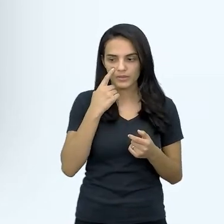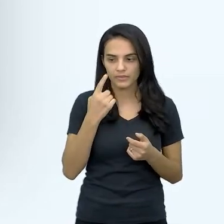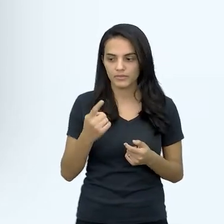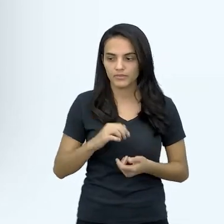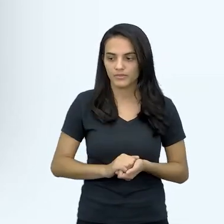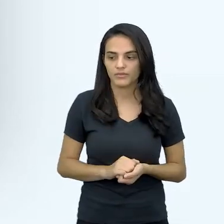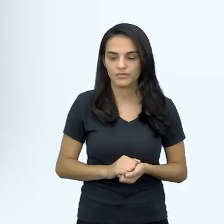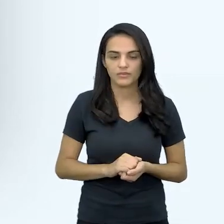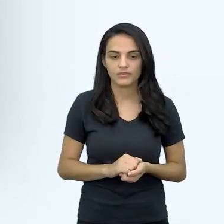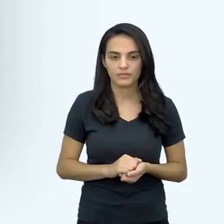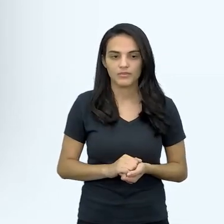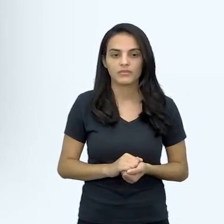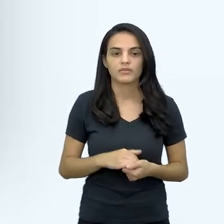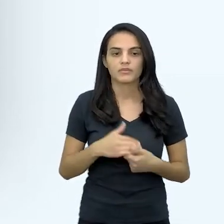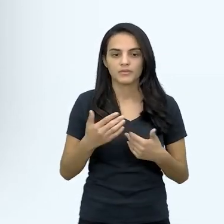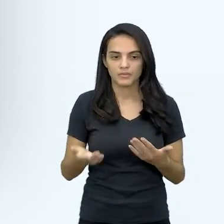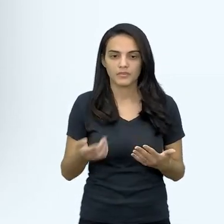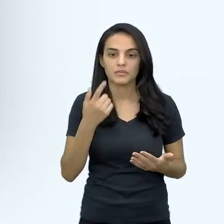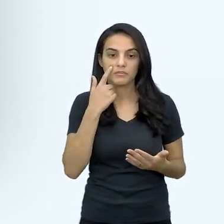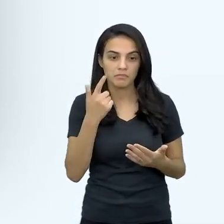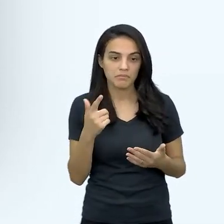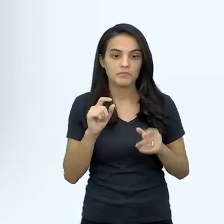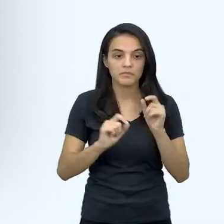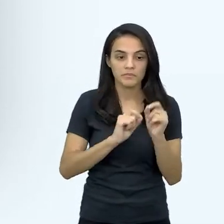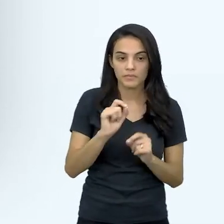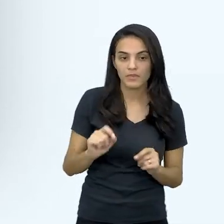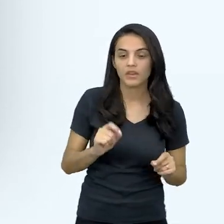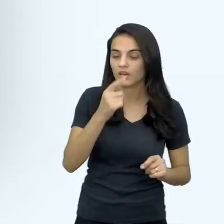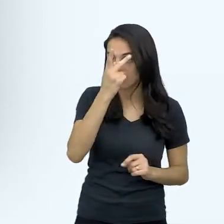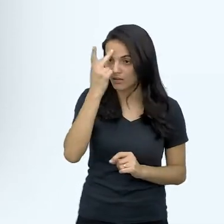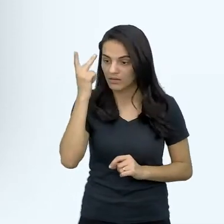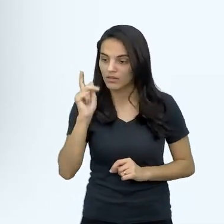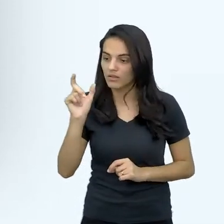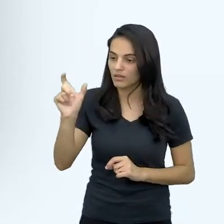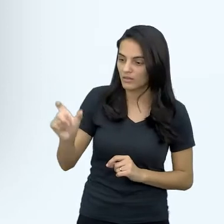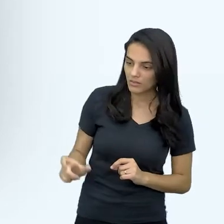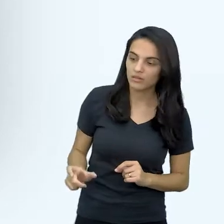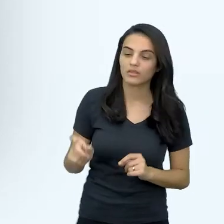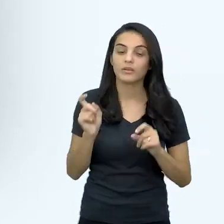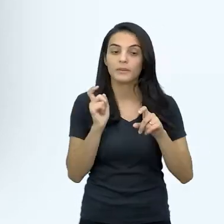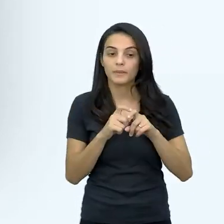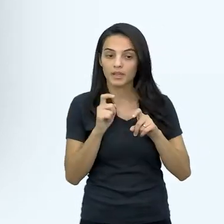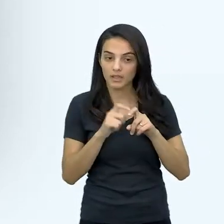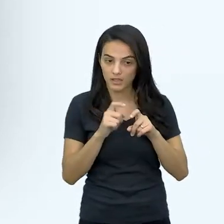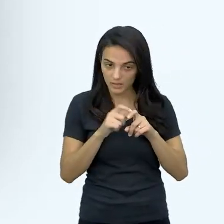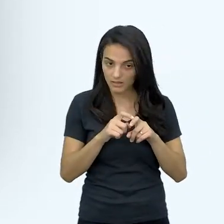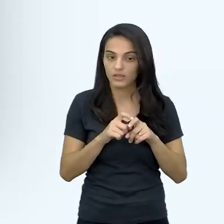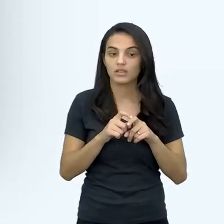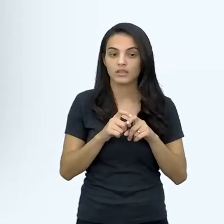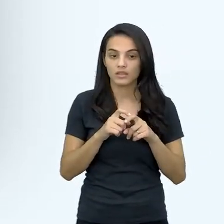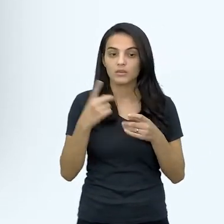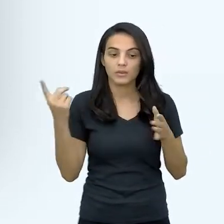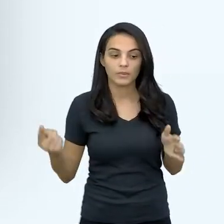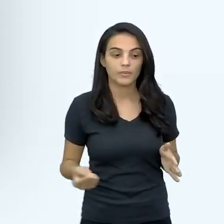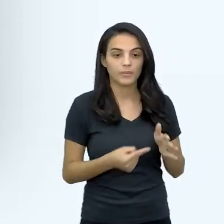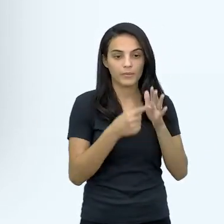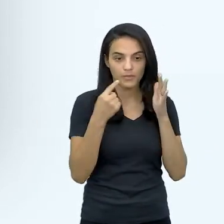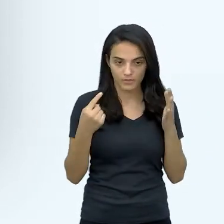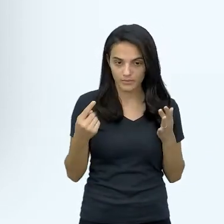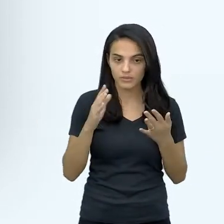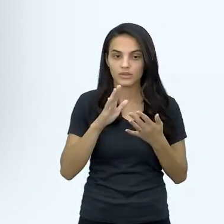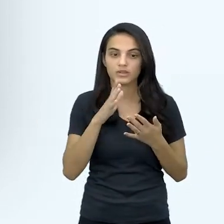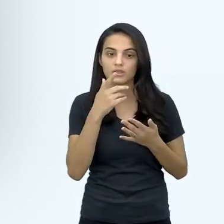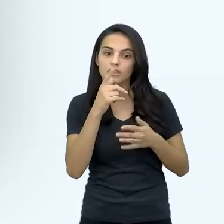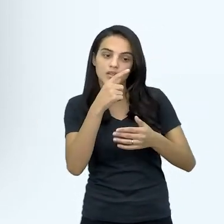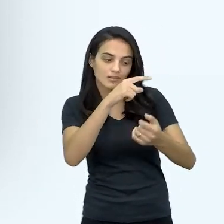conveniência de someter o paciente a diferentes procedimentos médicos, né, chegar até o ponto, às vezes, de transfusões de